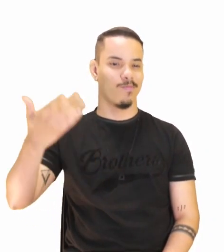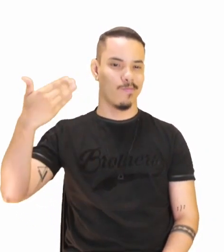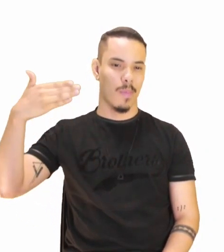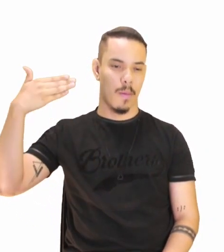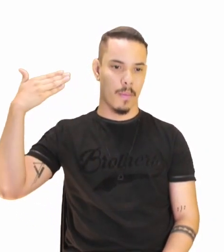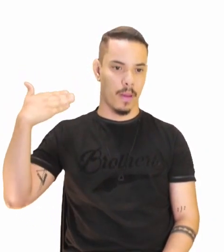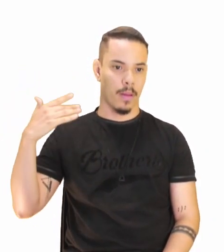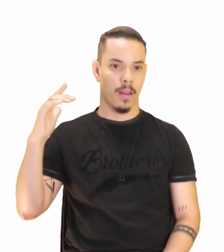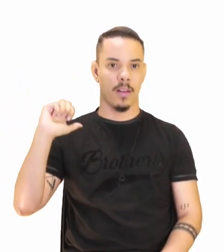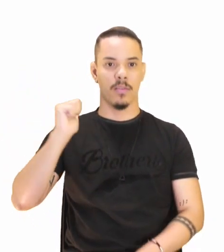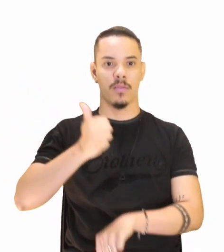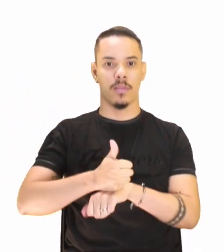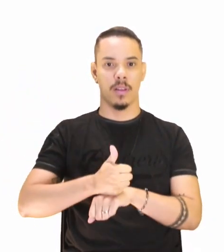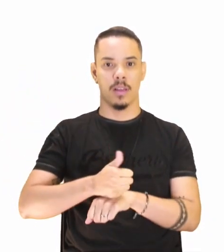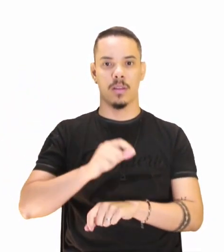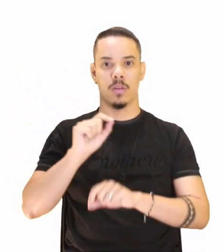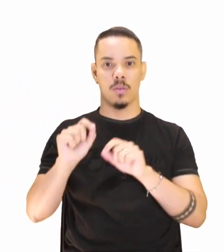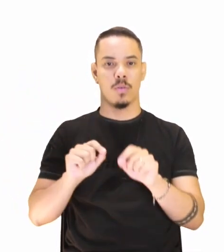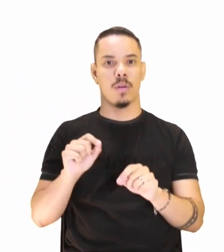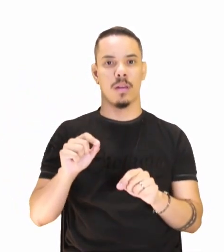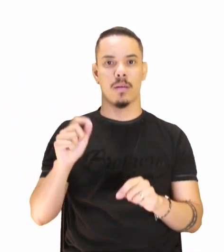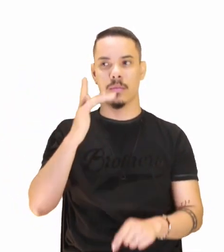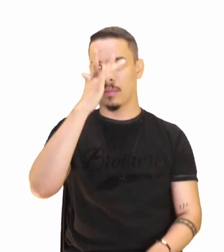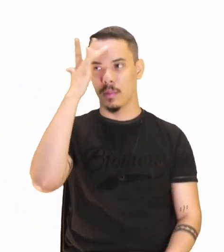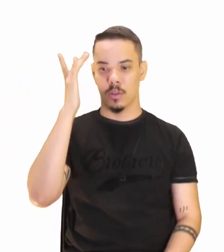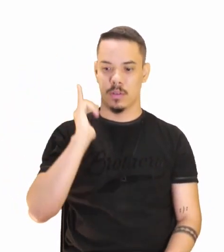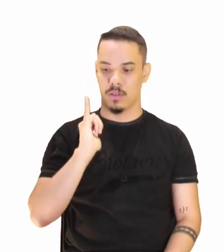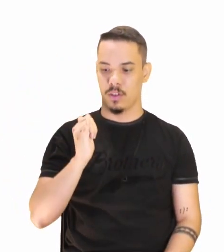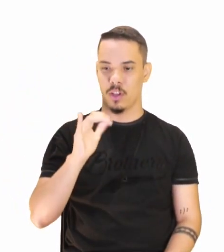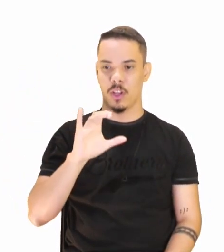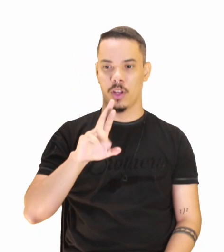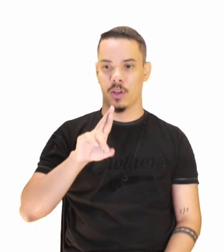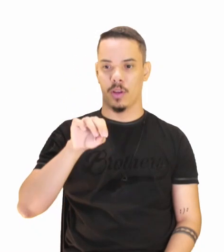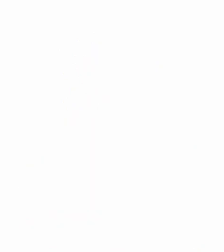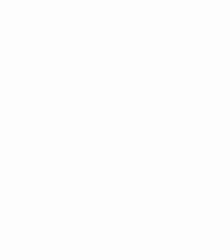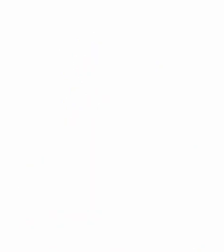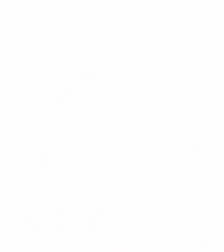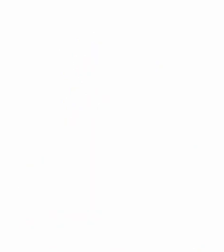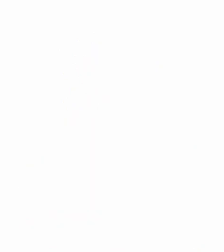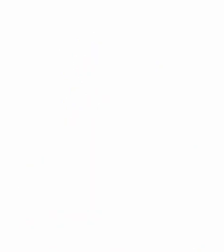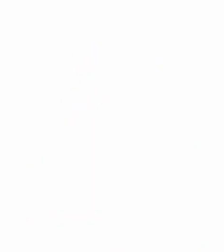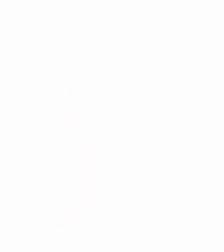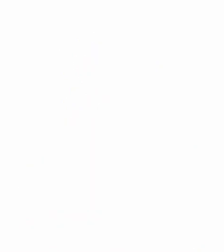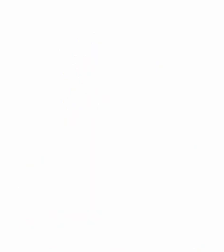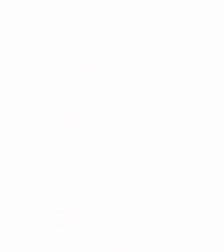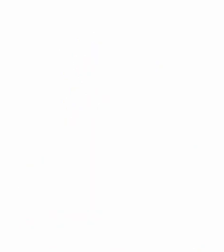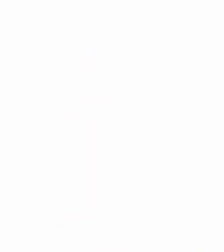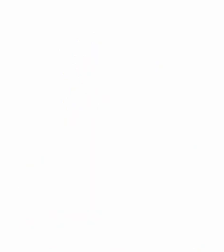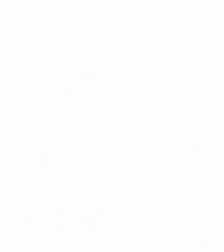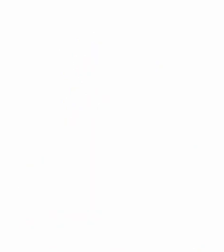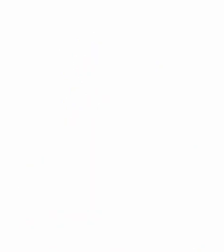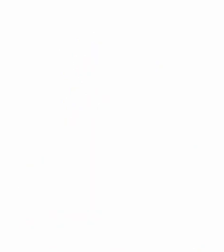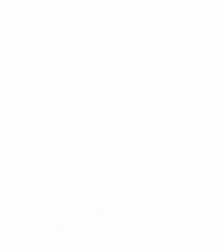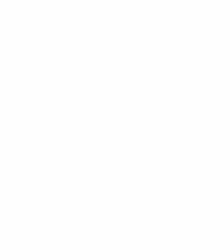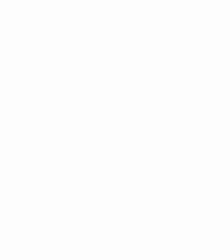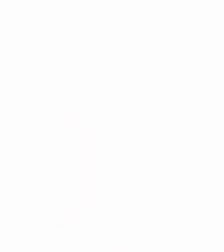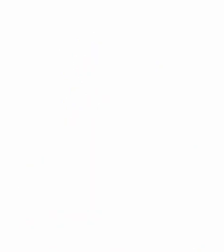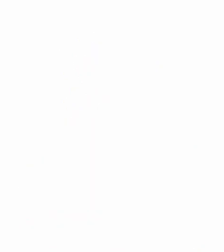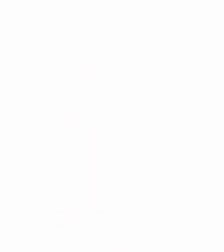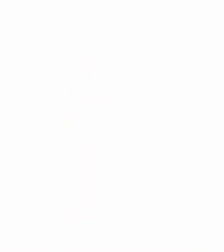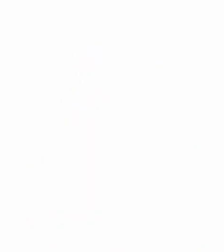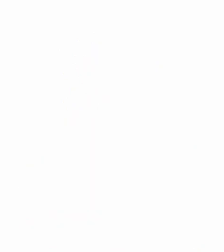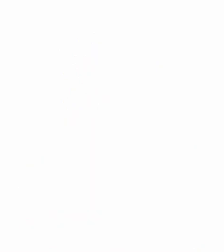Vieram quem? As carabelas. Os cronistas. E relatavam tudo. É, tudo que viam.